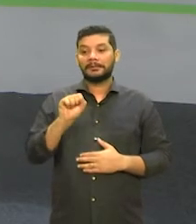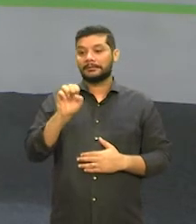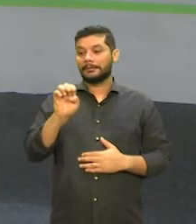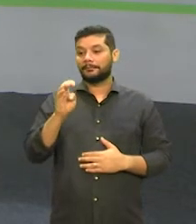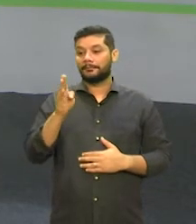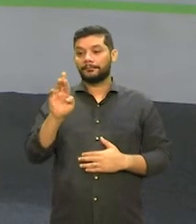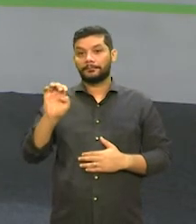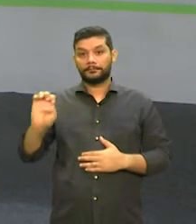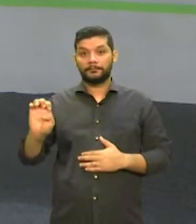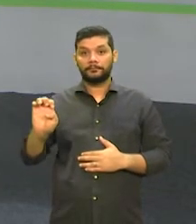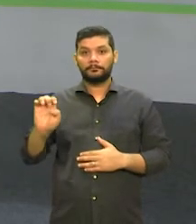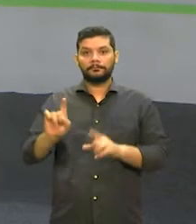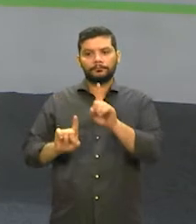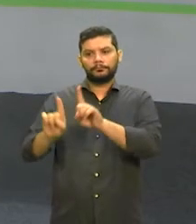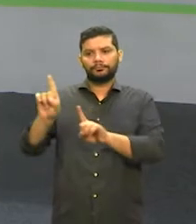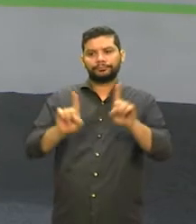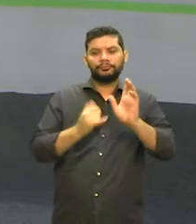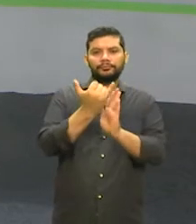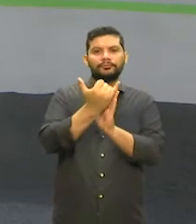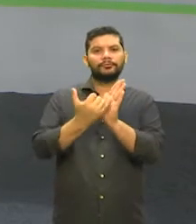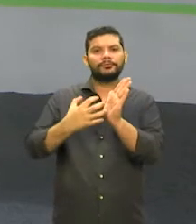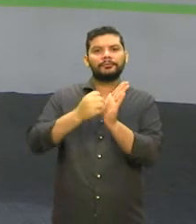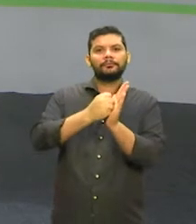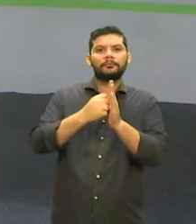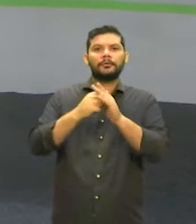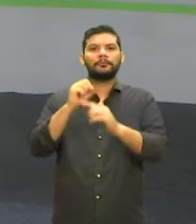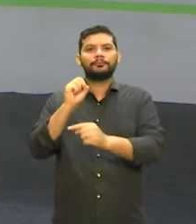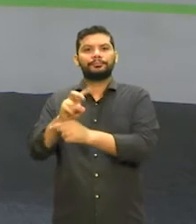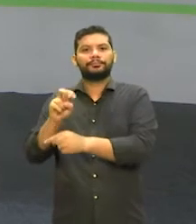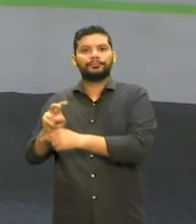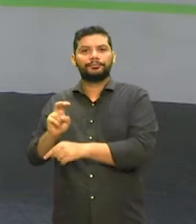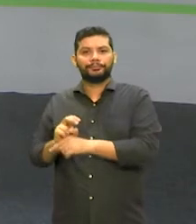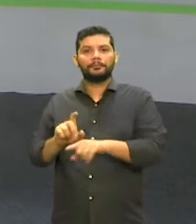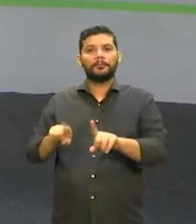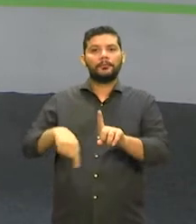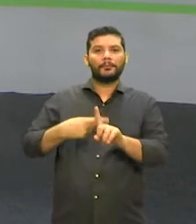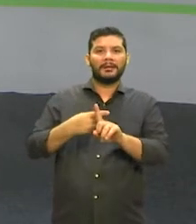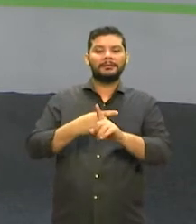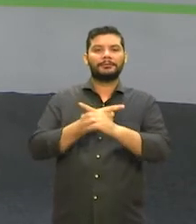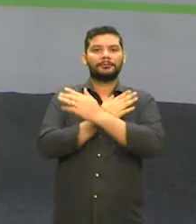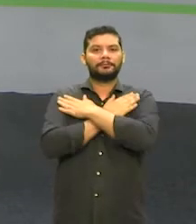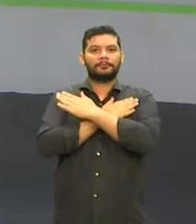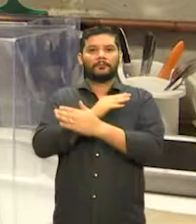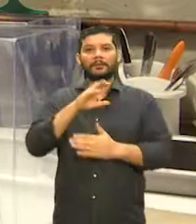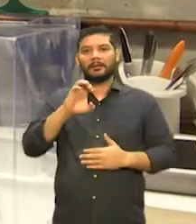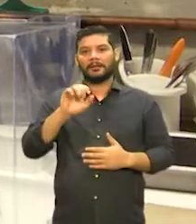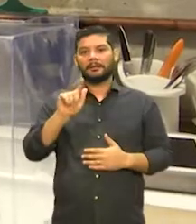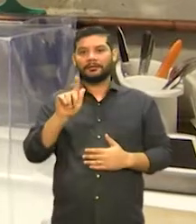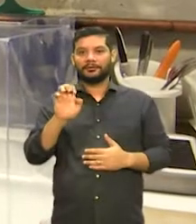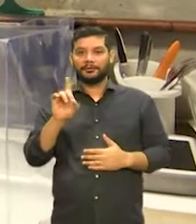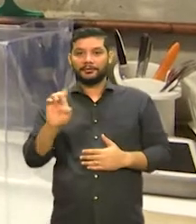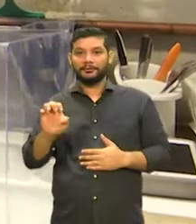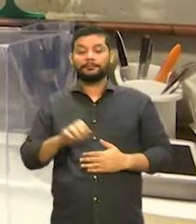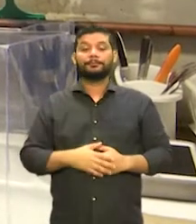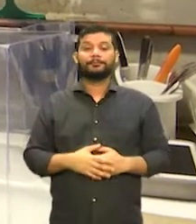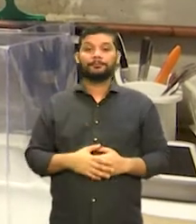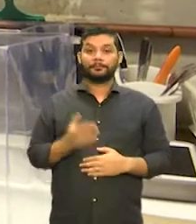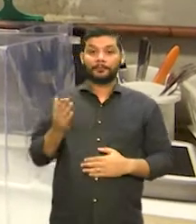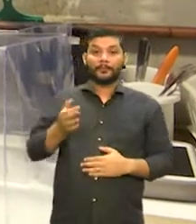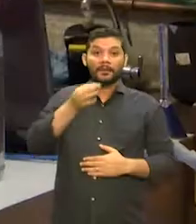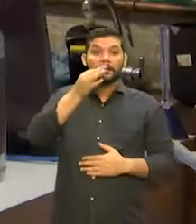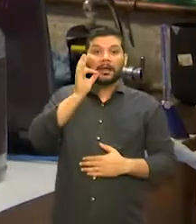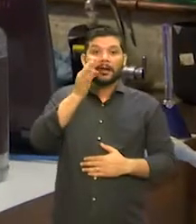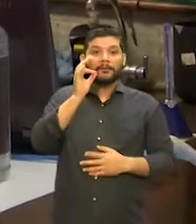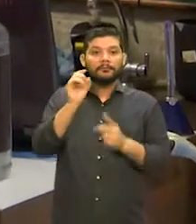nos dados do Cadastro Geral de Empregados e Desempregados, o CAGED. Essa cafeteria, como muitos outros